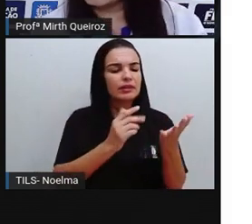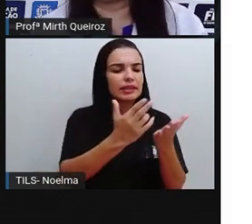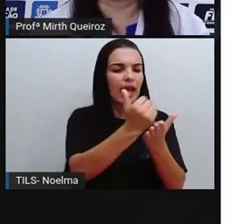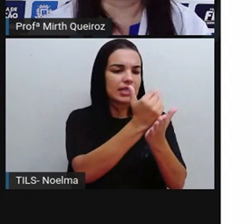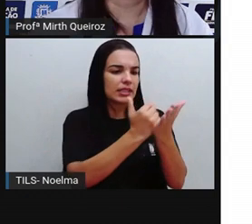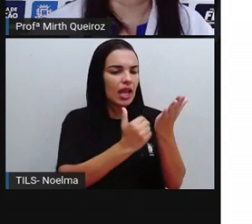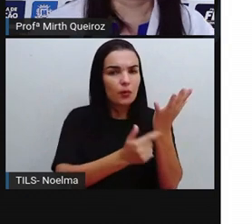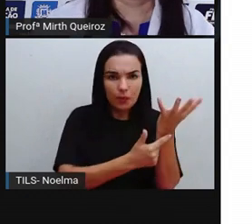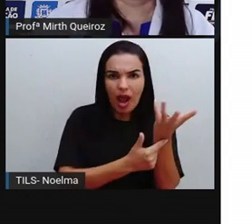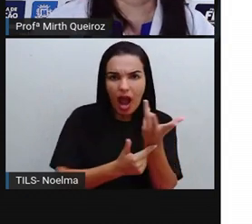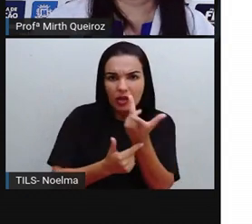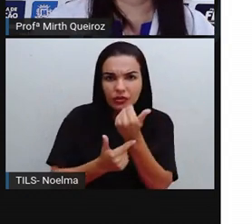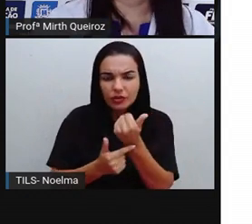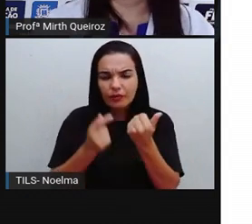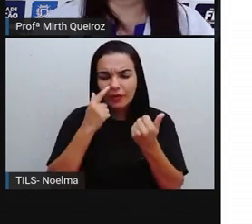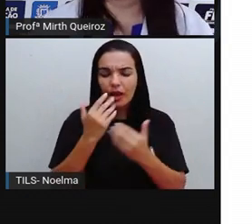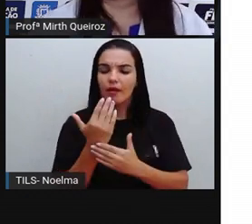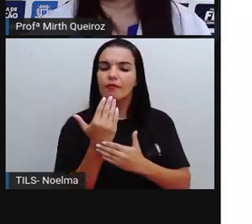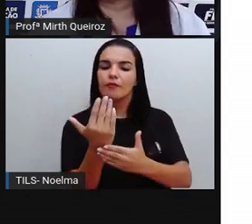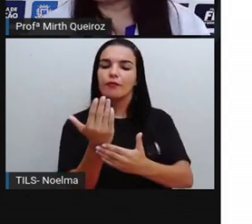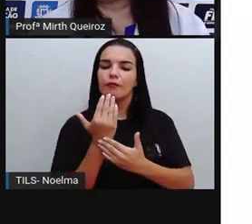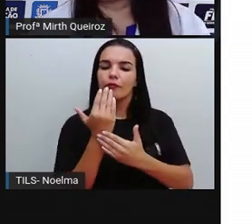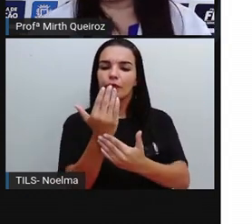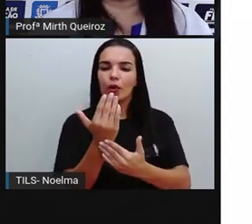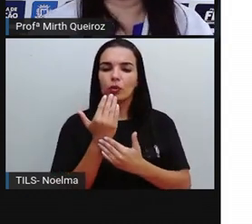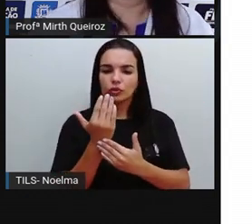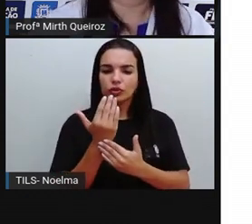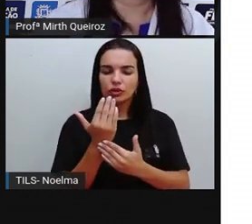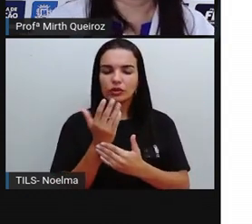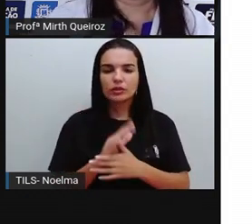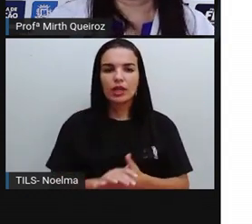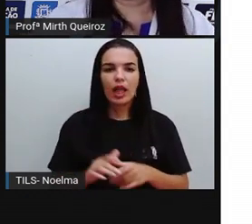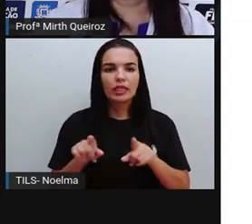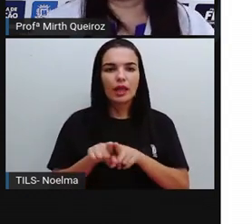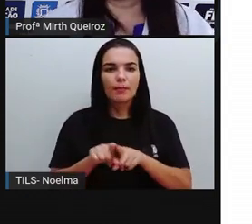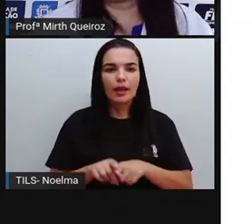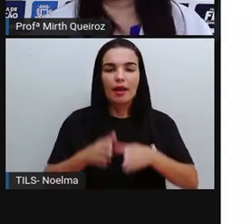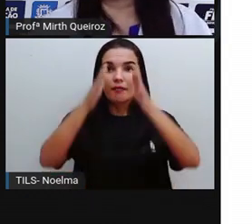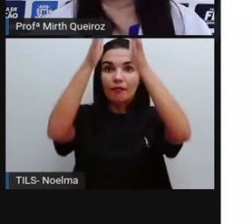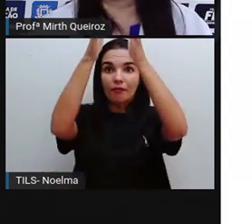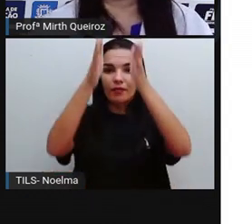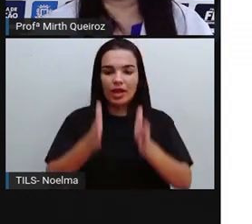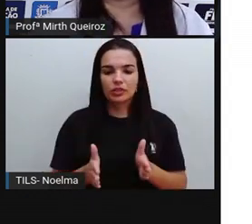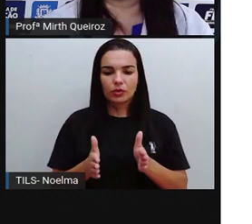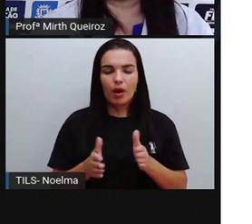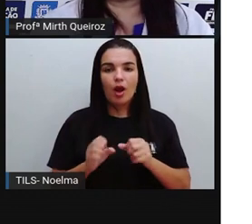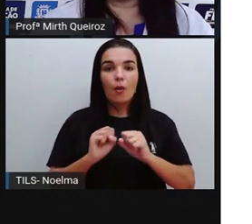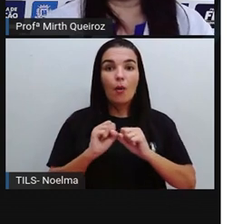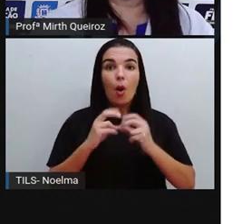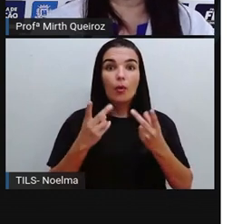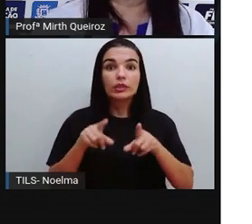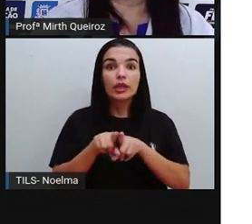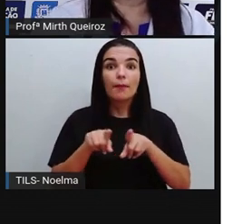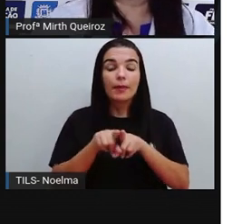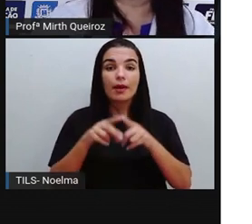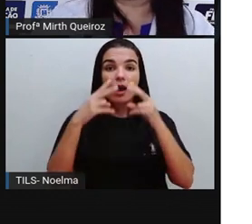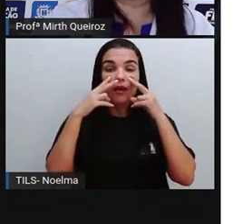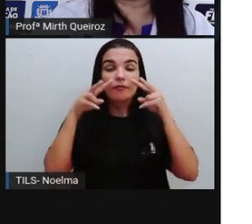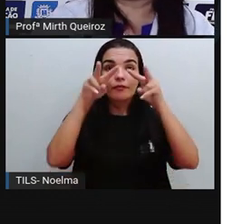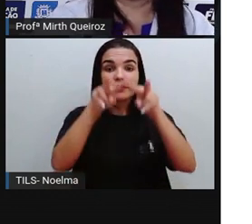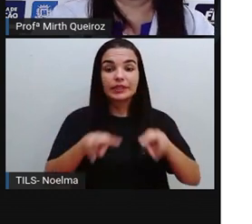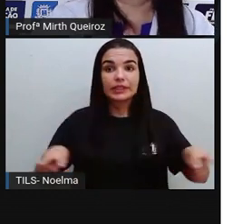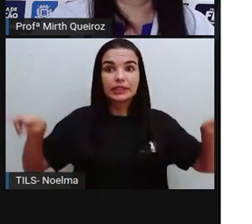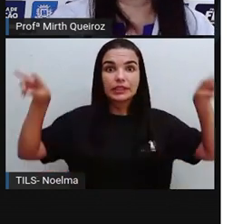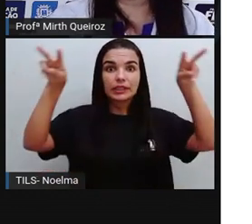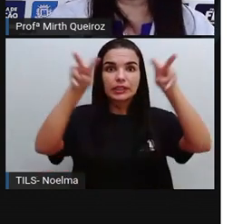frontal, a partir de uma visão vertical ou a partir de uma visão obliquo. Nós vamos estudar